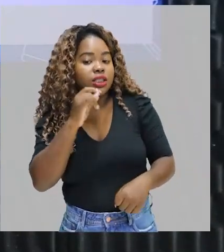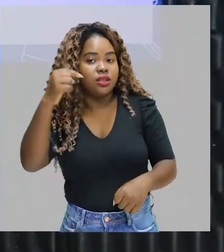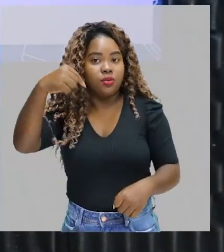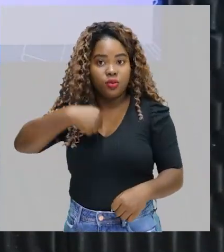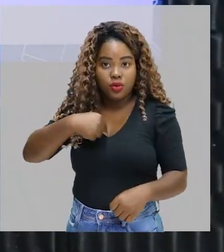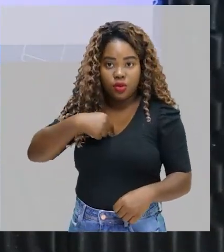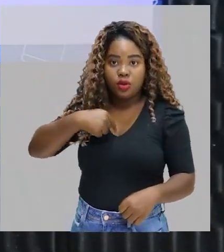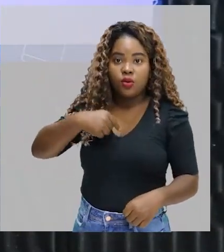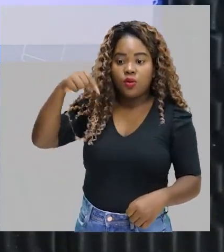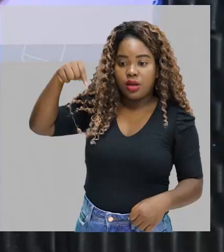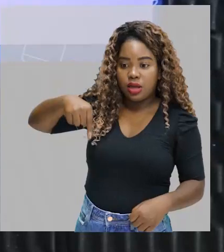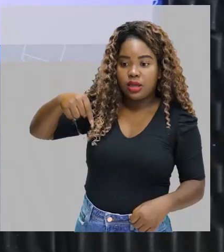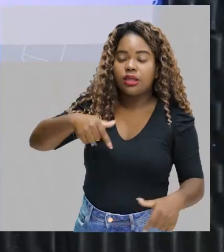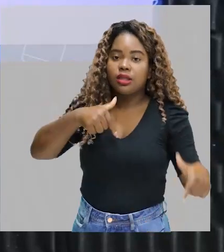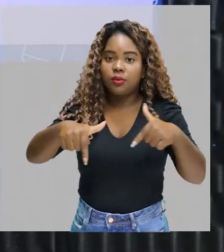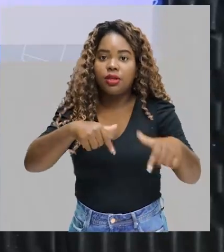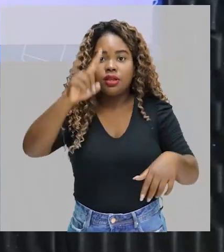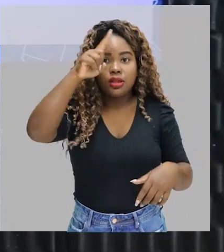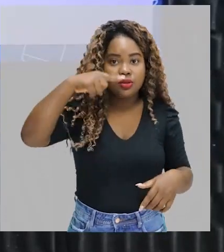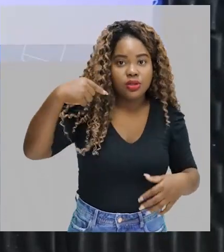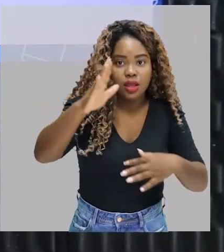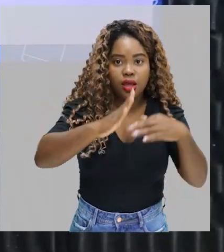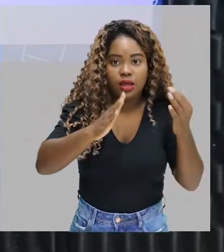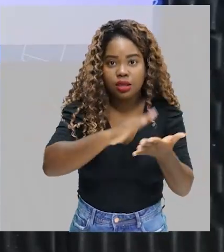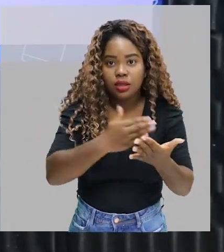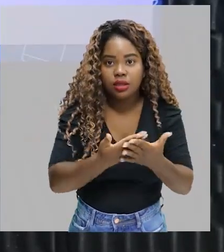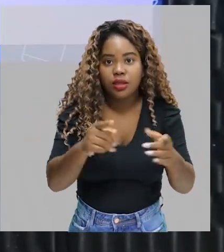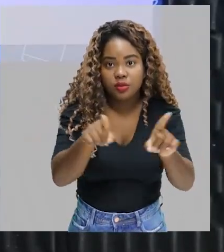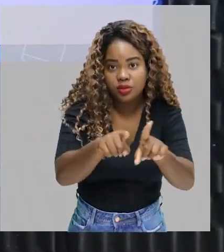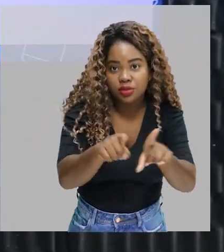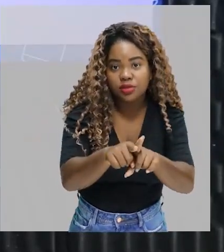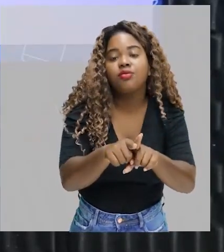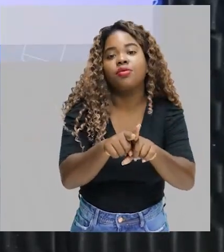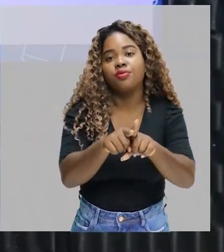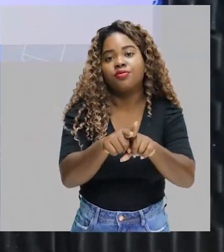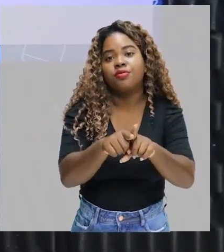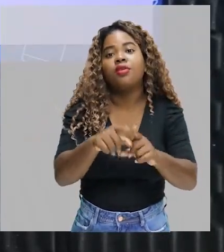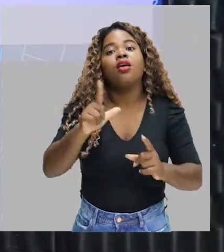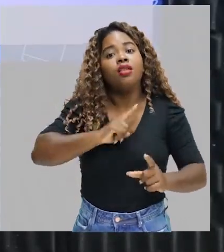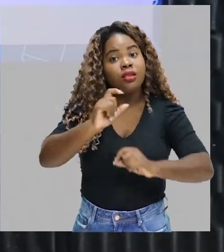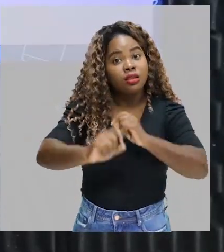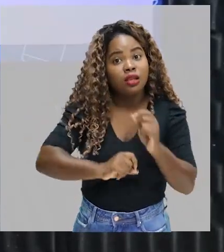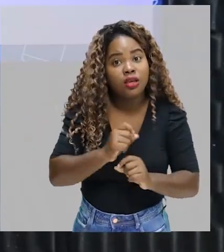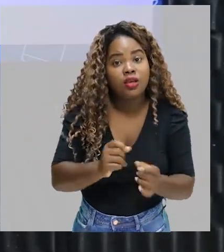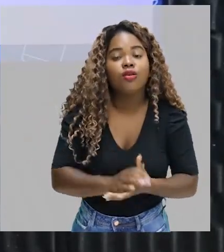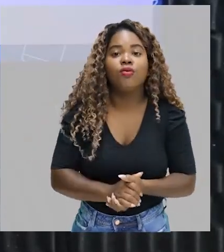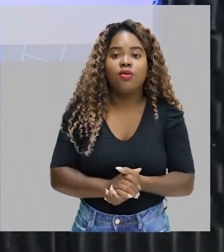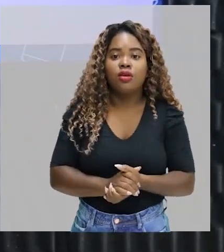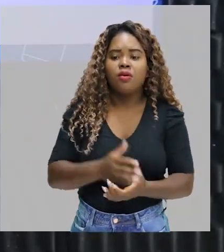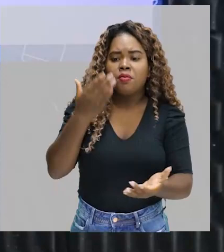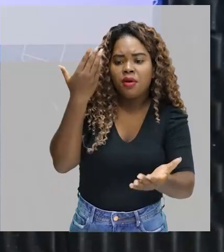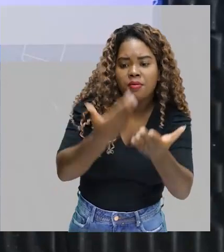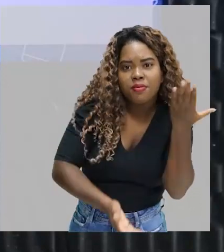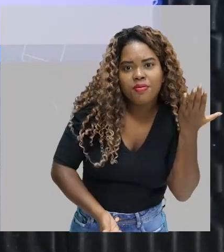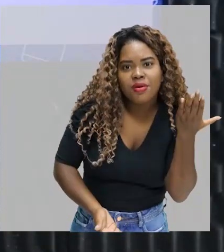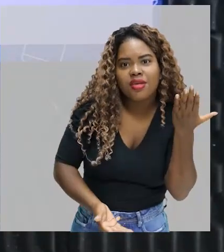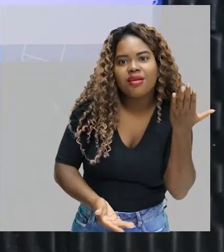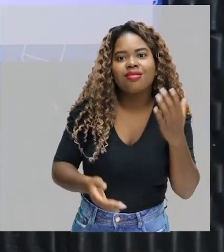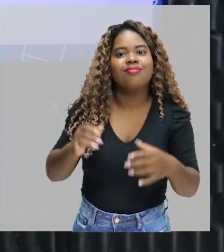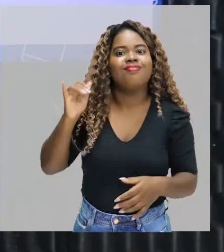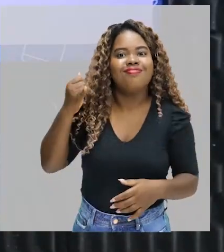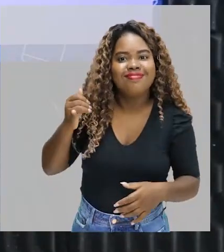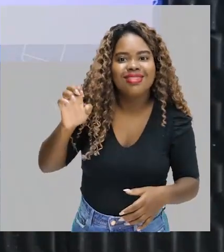gesticulando, a Deusileia ali também está gesticulando, ela está tendo um gasto calórico maior do que os níveis de repouso.